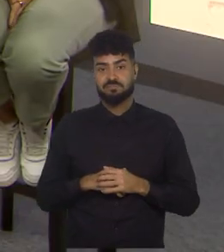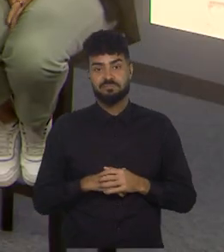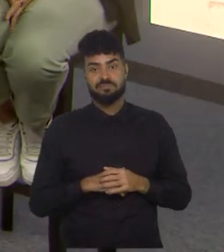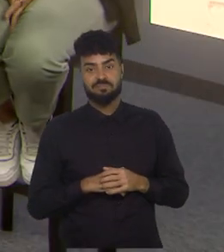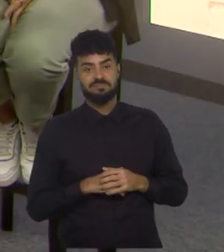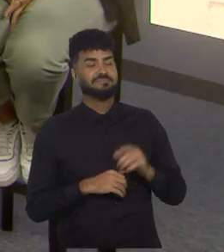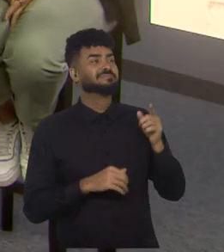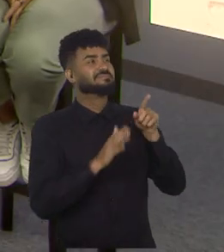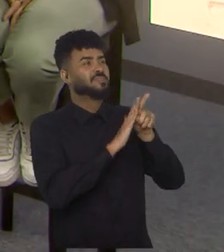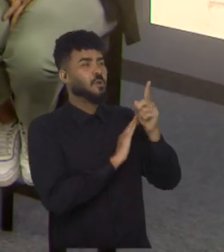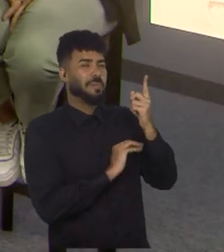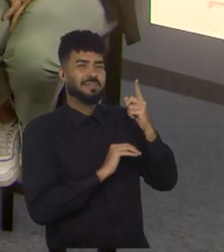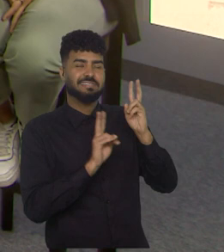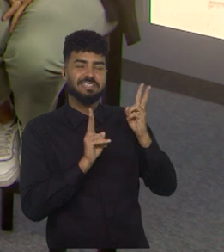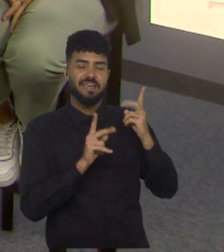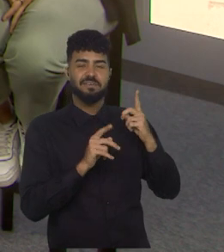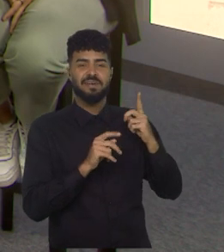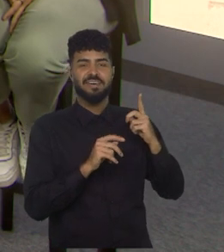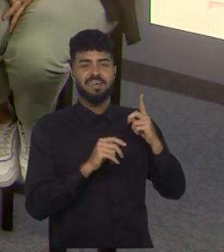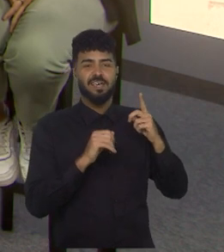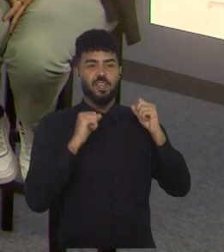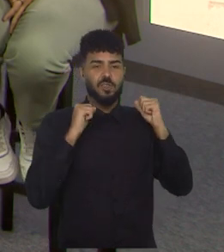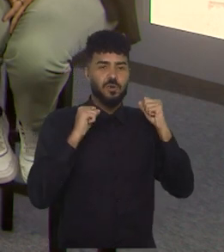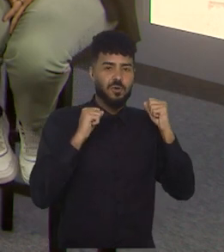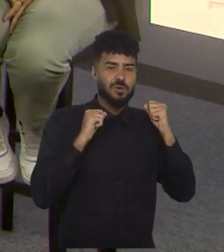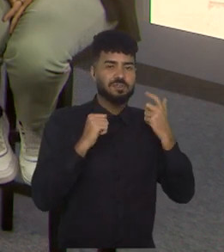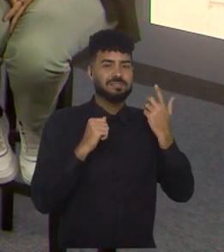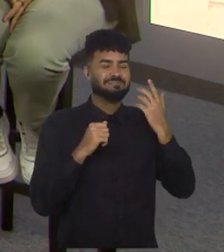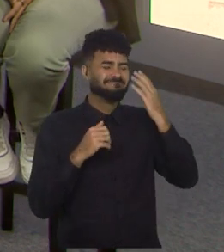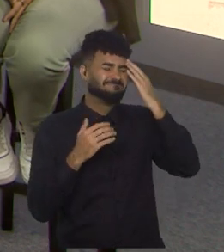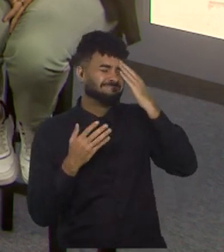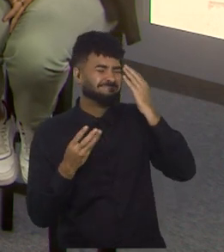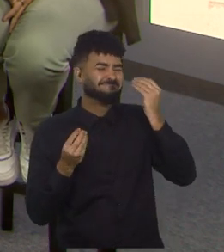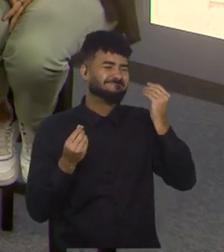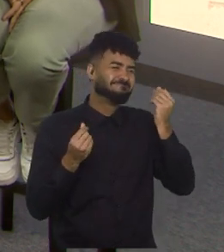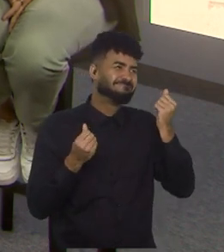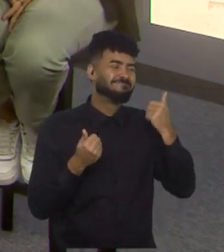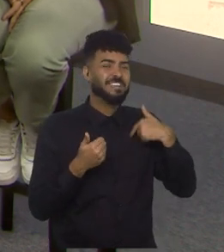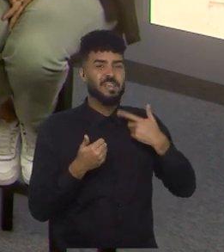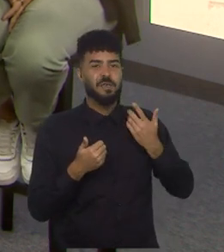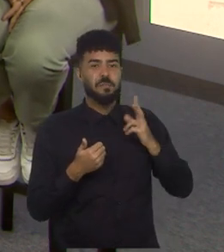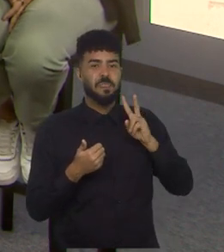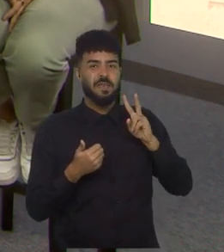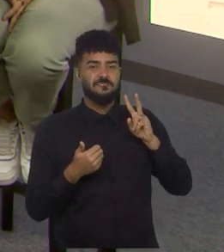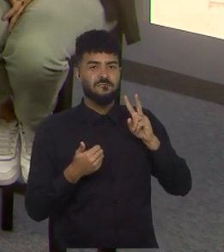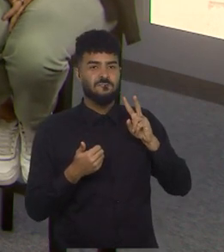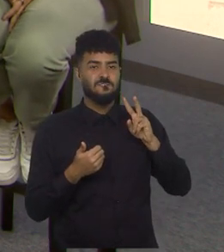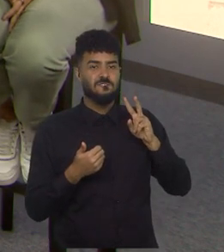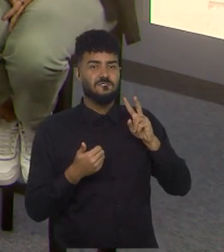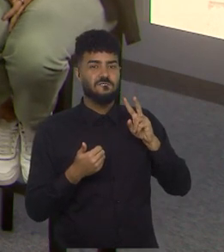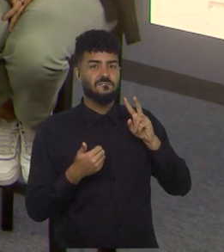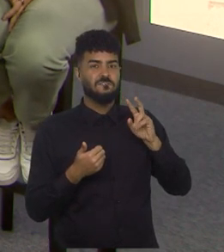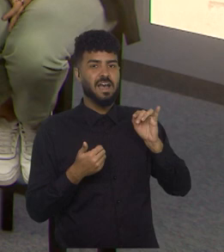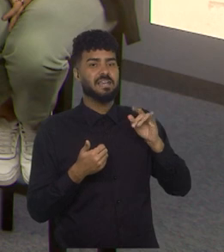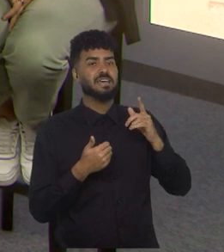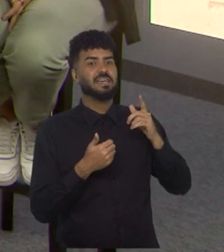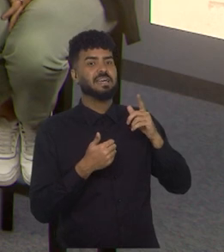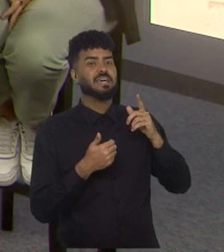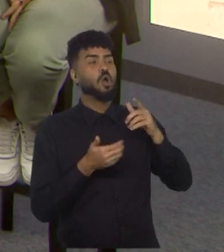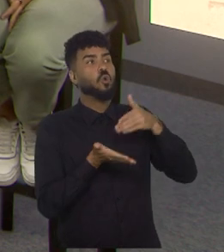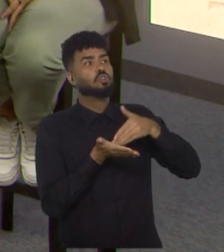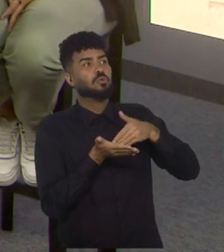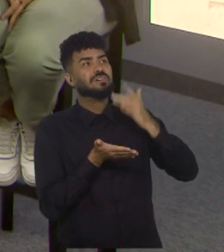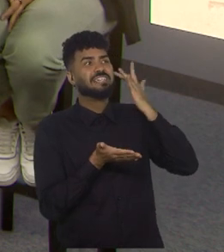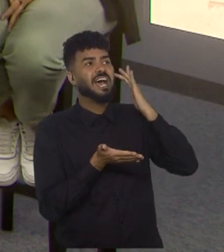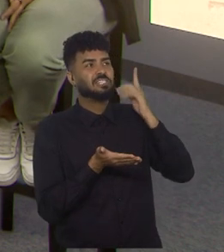aquela sofrida que a gente acaba até torcendo por, putz, vai à frente, seria Zâmbia ou Costa Rica que ficaria em